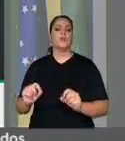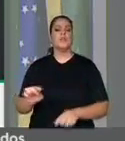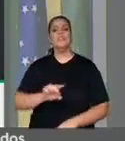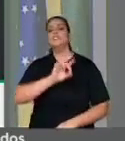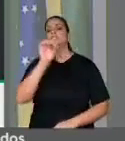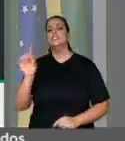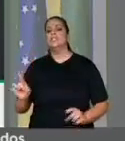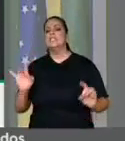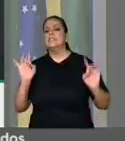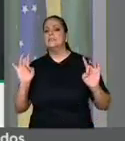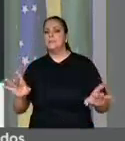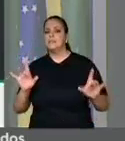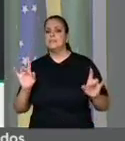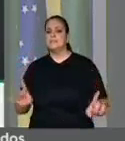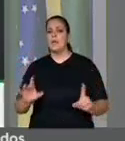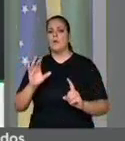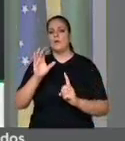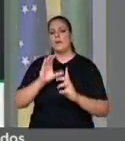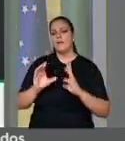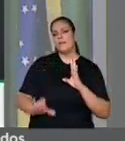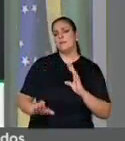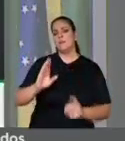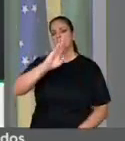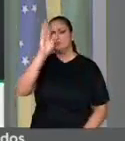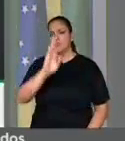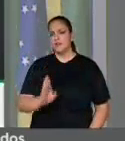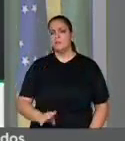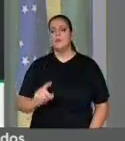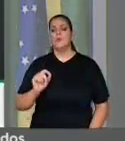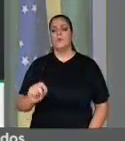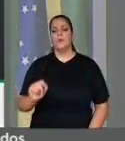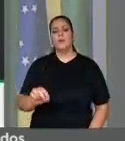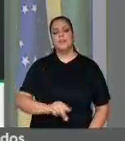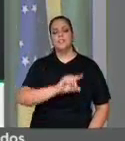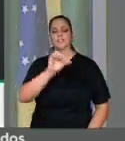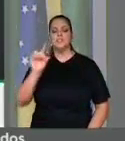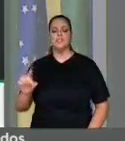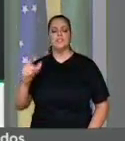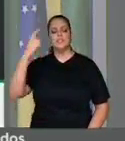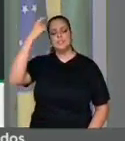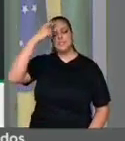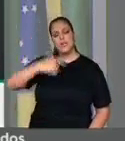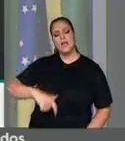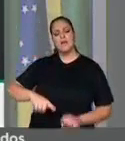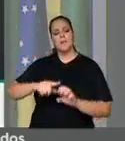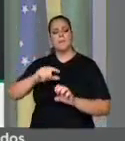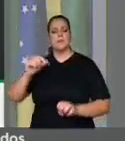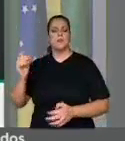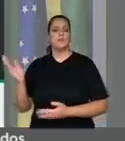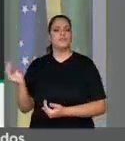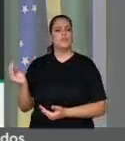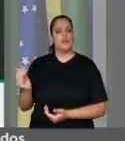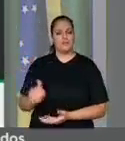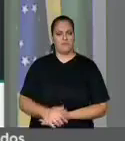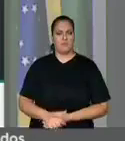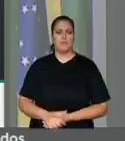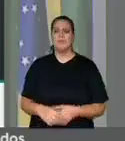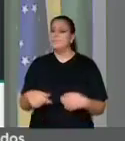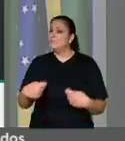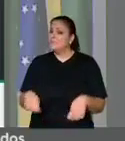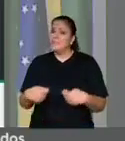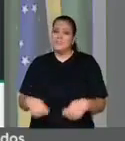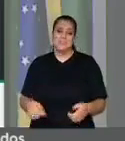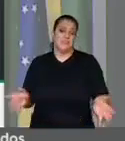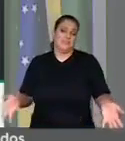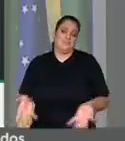prestigiar o jovem brasileiro para que ele acredite em si próprio. Nós precisamos, por